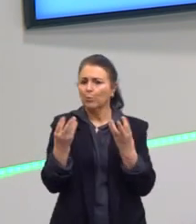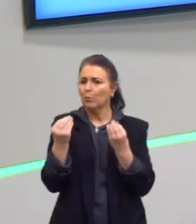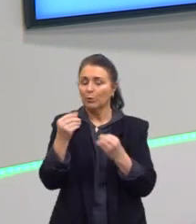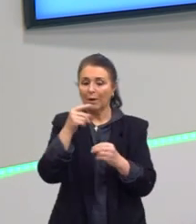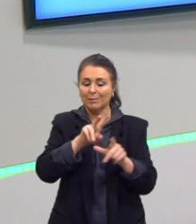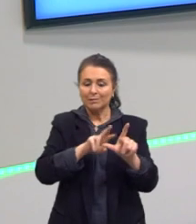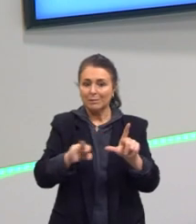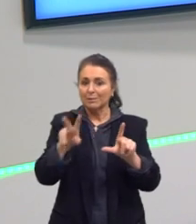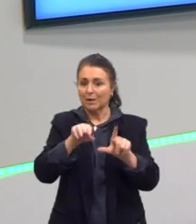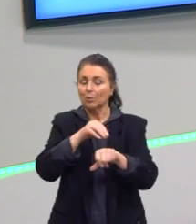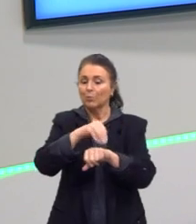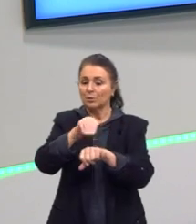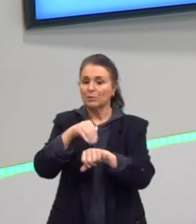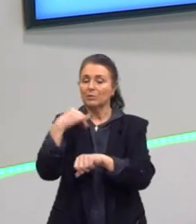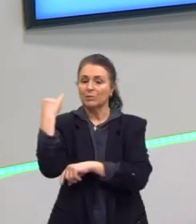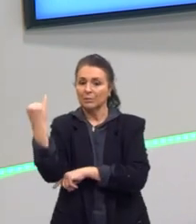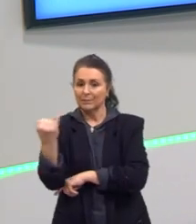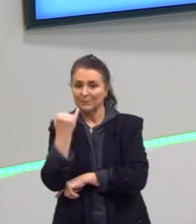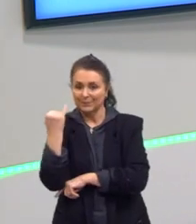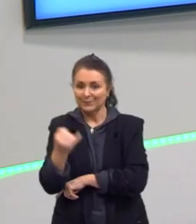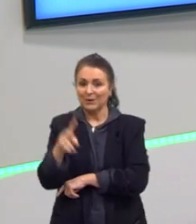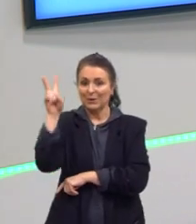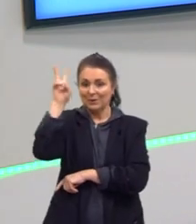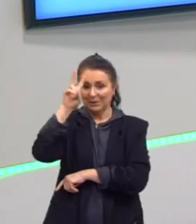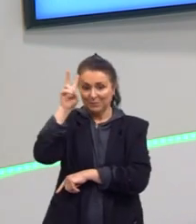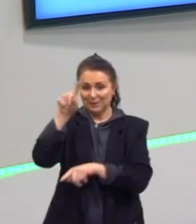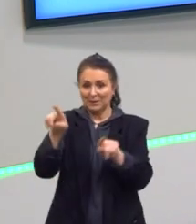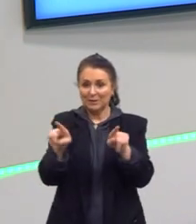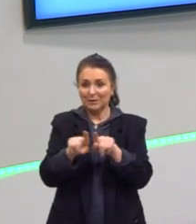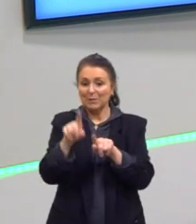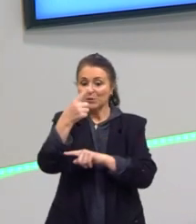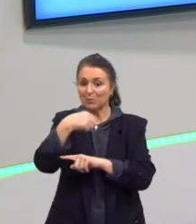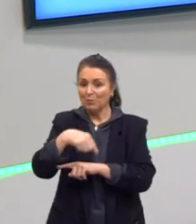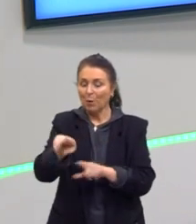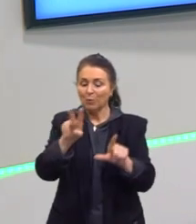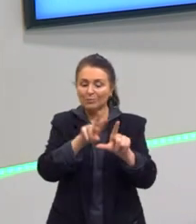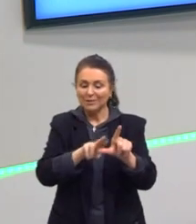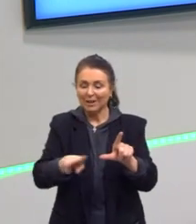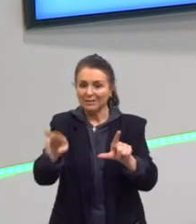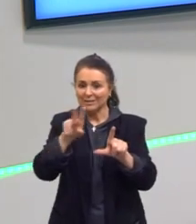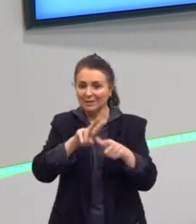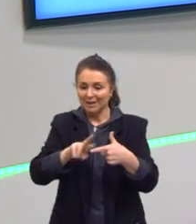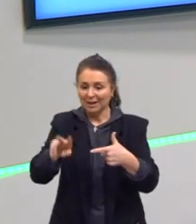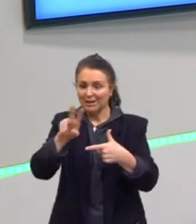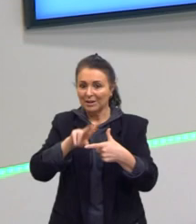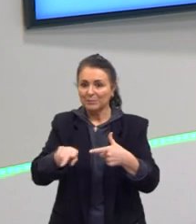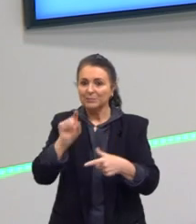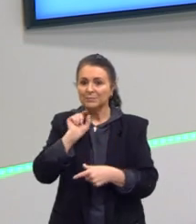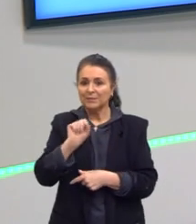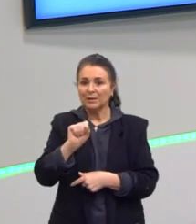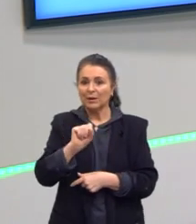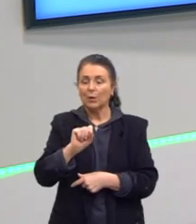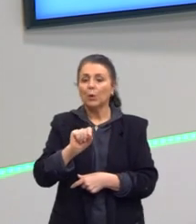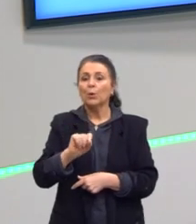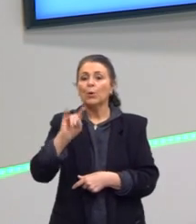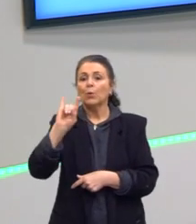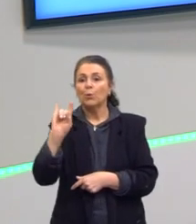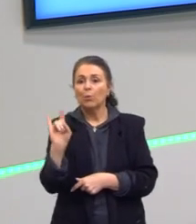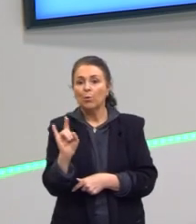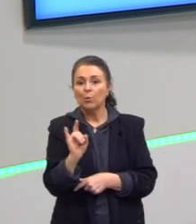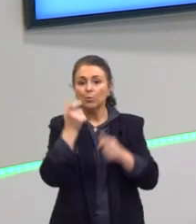como indicação. Quando eu lembrei de Vikings, eu lembrei de uma outra série que é O Último Reino.